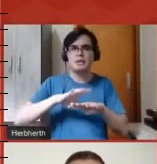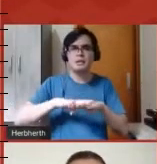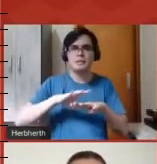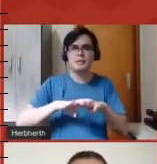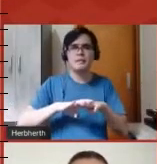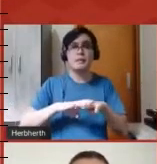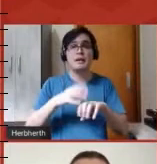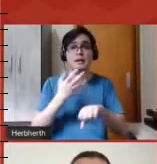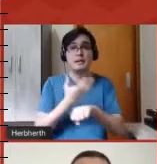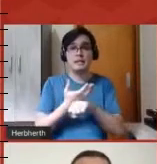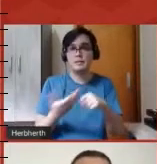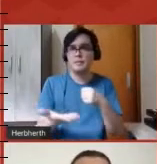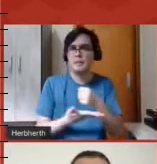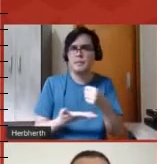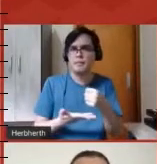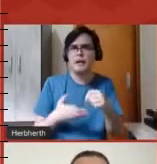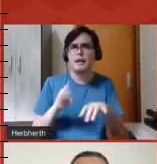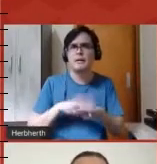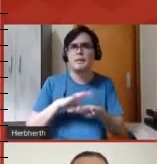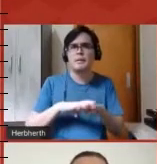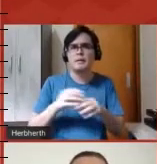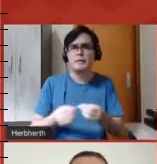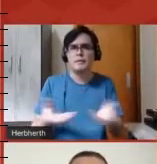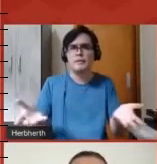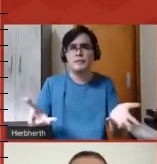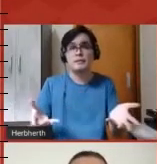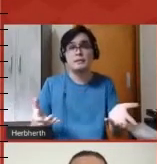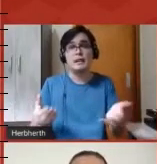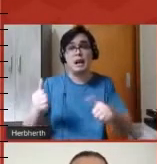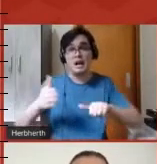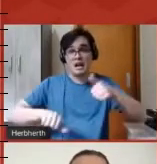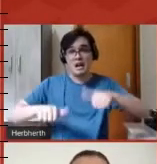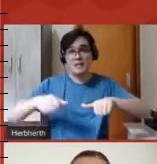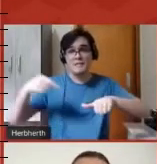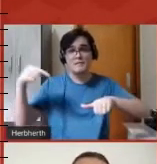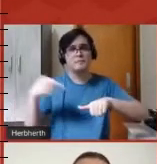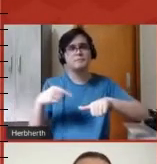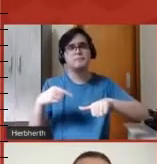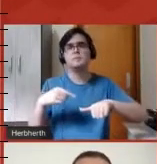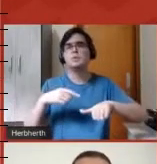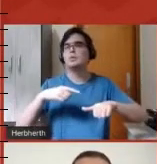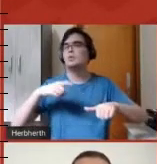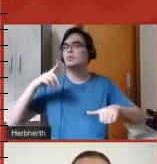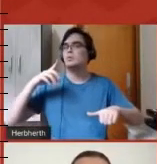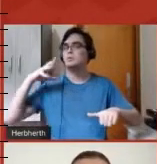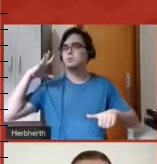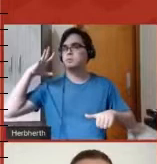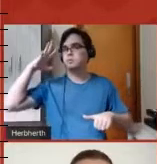básica de matemática, então isso se torna um desafio realmente gigantesco.